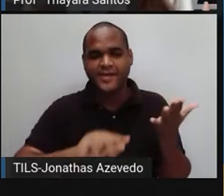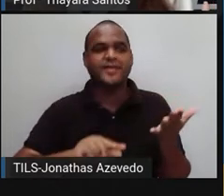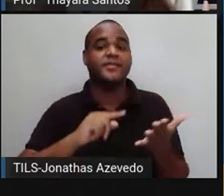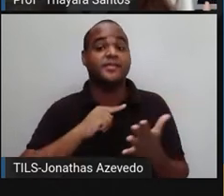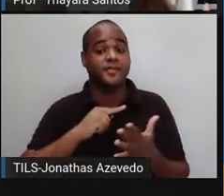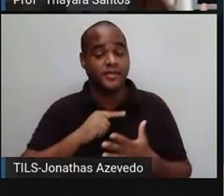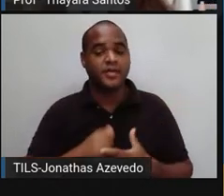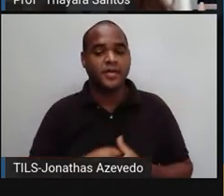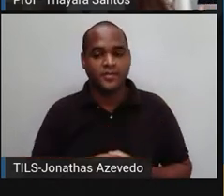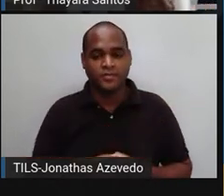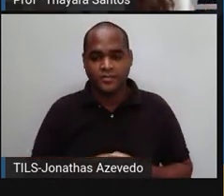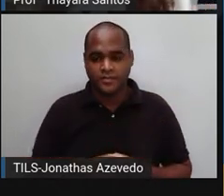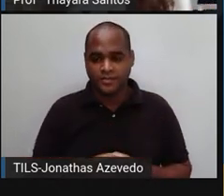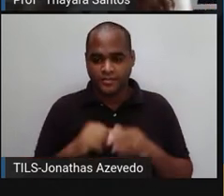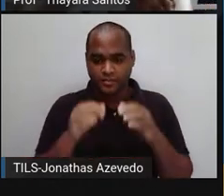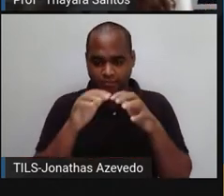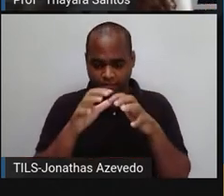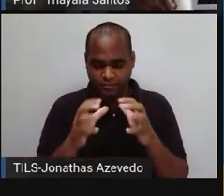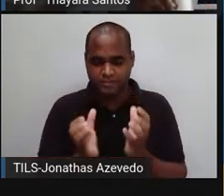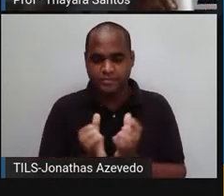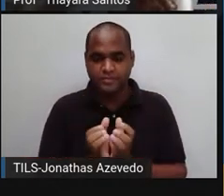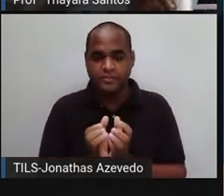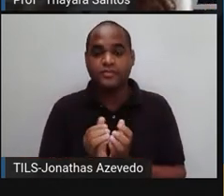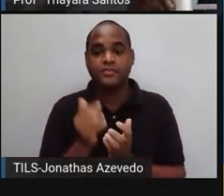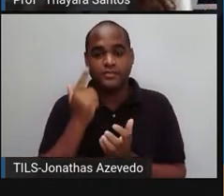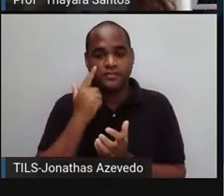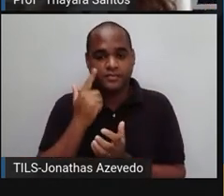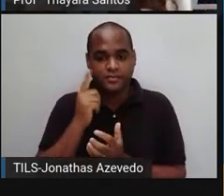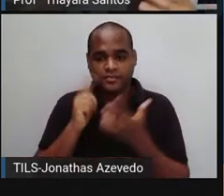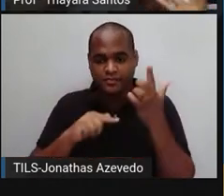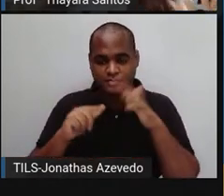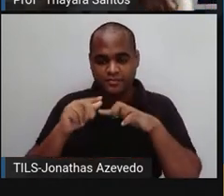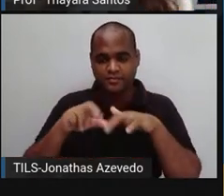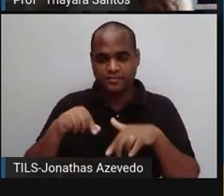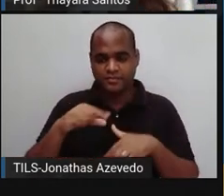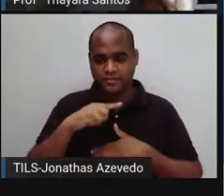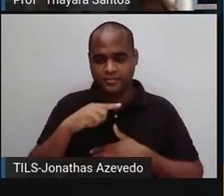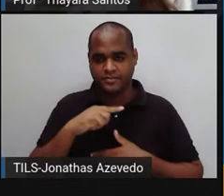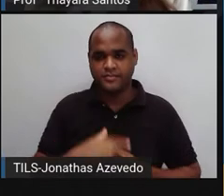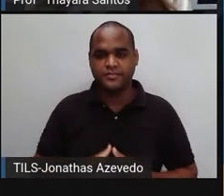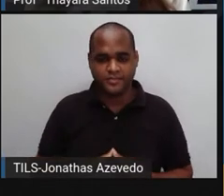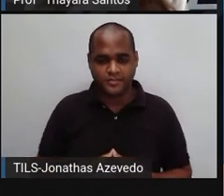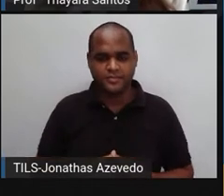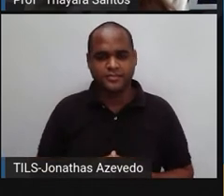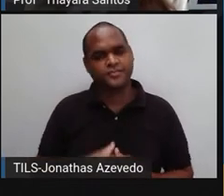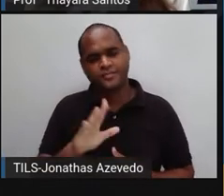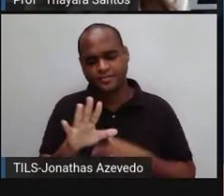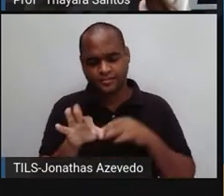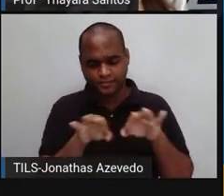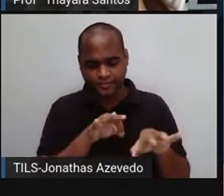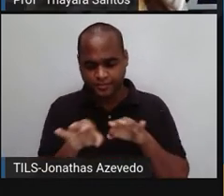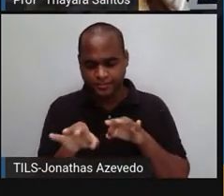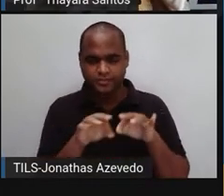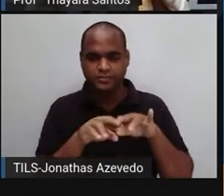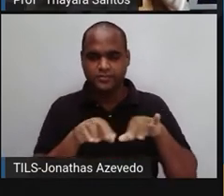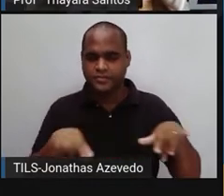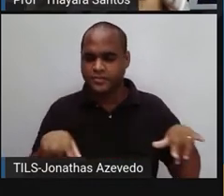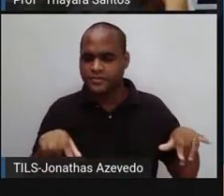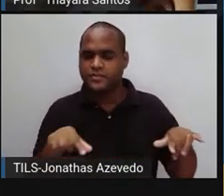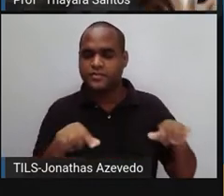várias células, como é o caso dos cogumelos. Por isso que a gente consegue enxergar eles a olho nu. Só que essas células não se organizam de forma